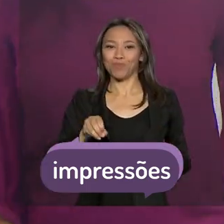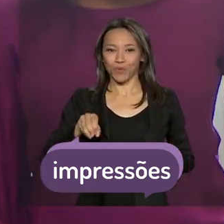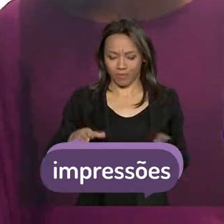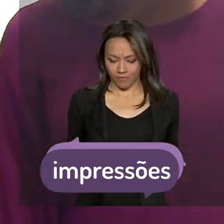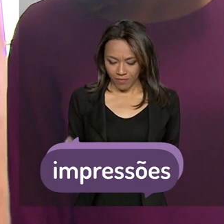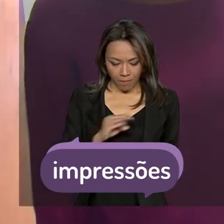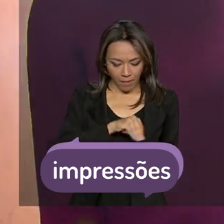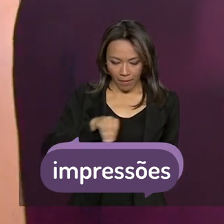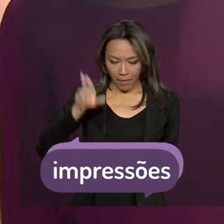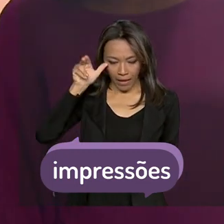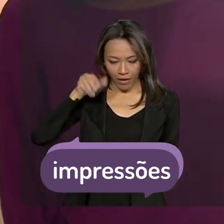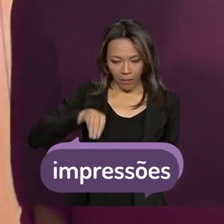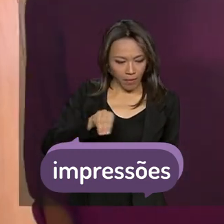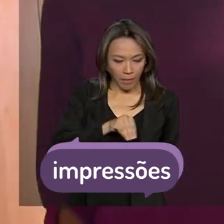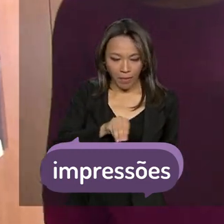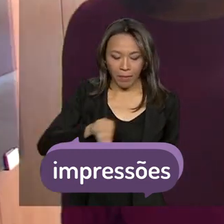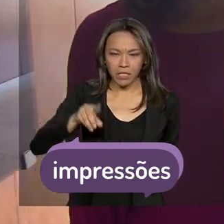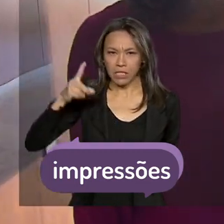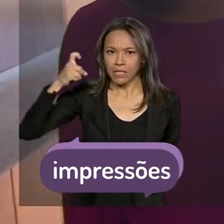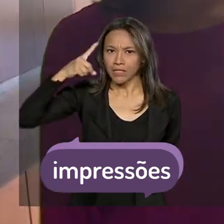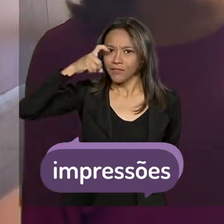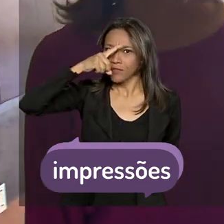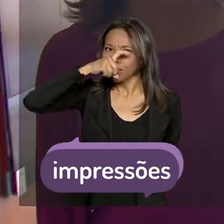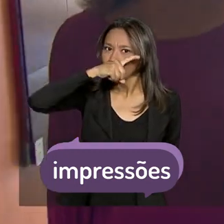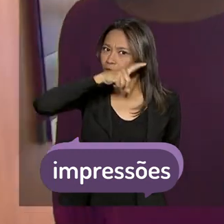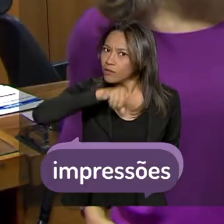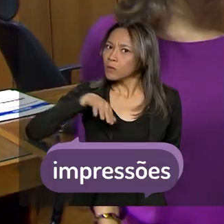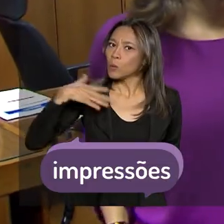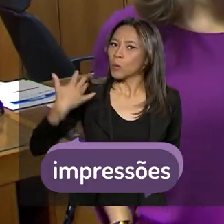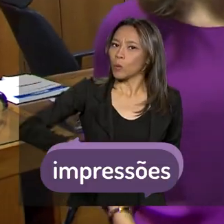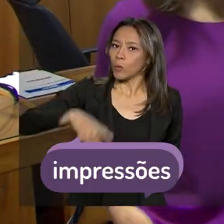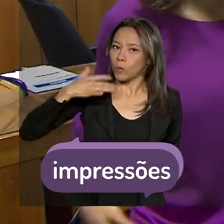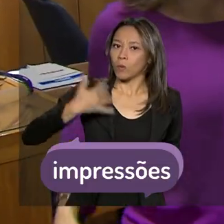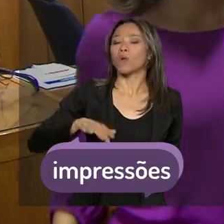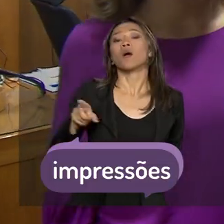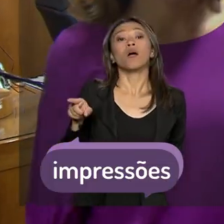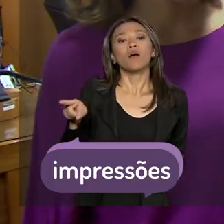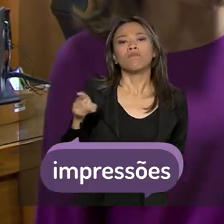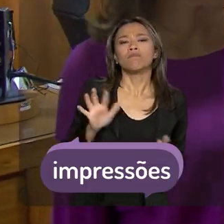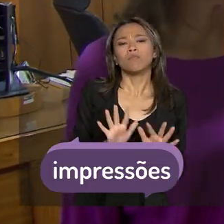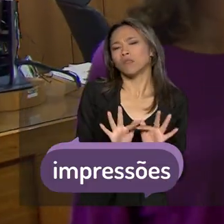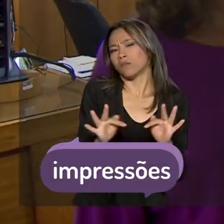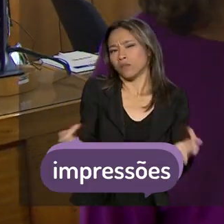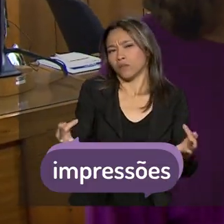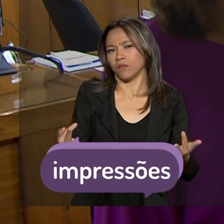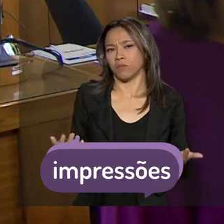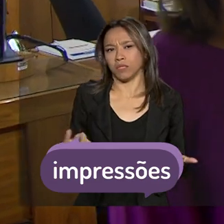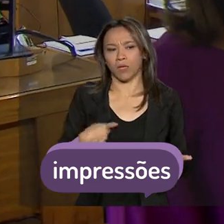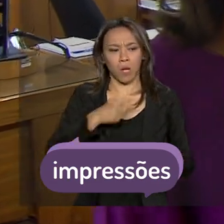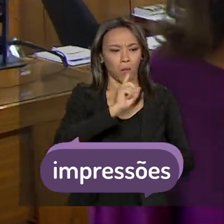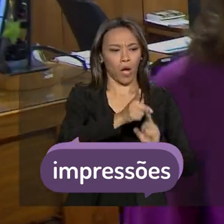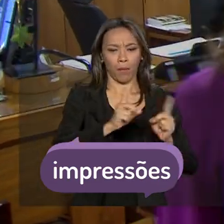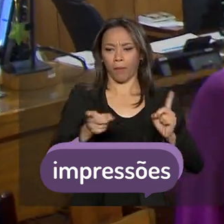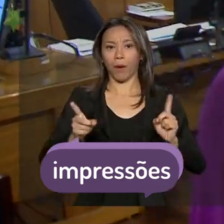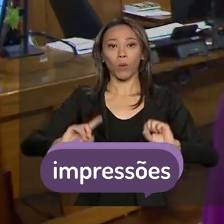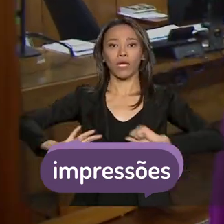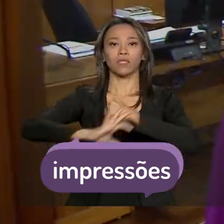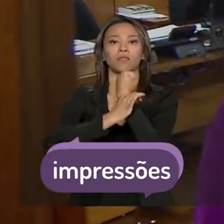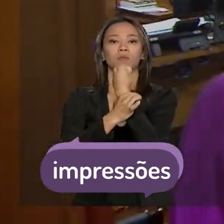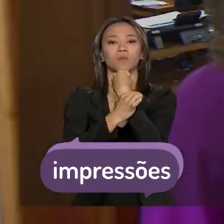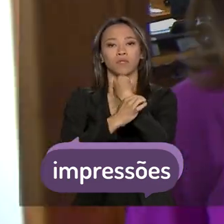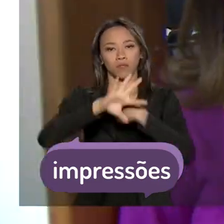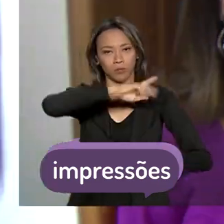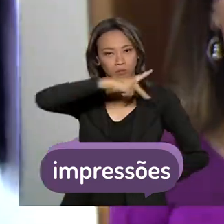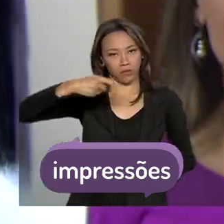tabuleiro, no que se revela ser o jogo mais difícil que já enfrentou. A função não é simplesmente comandar a segurança do presidente da